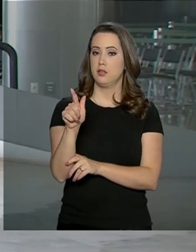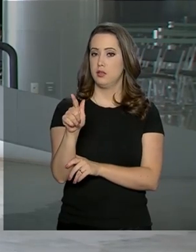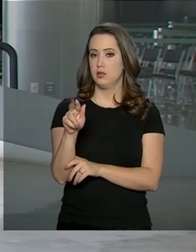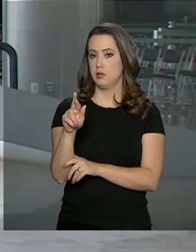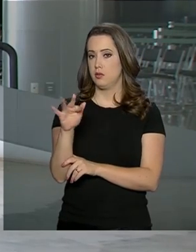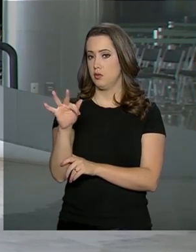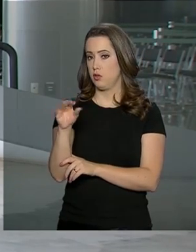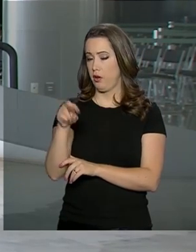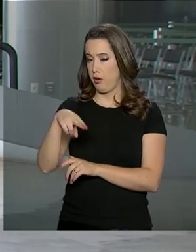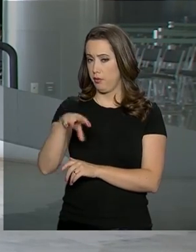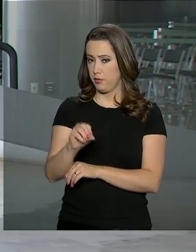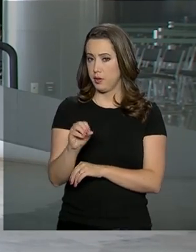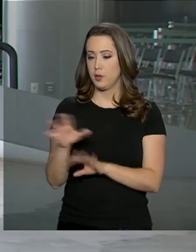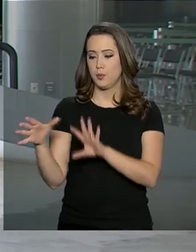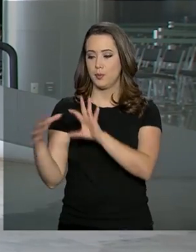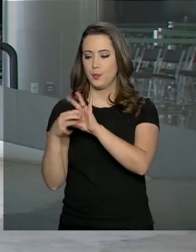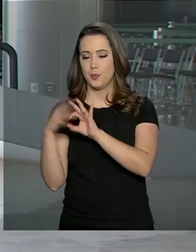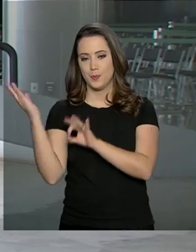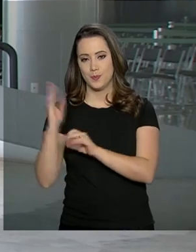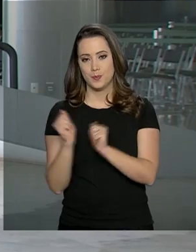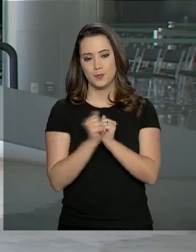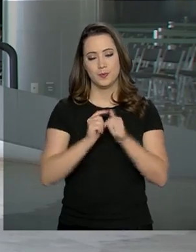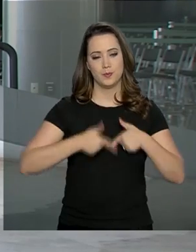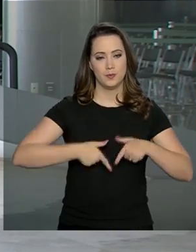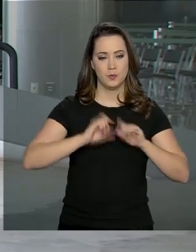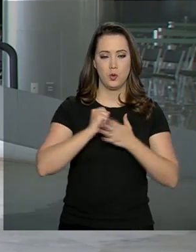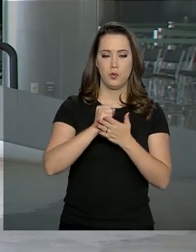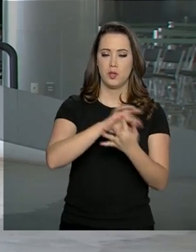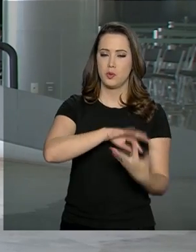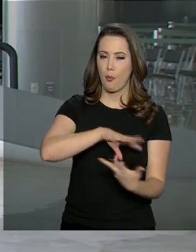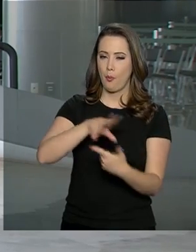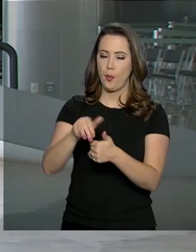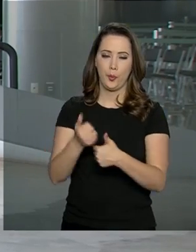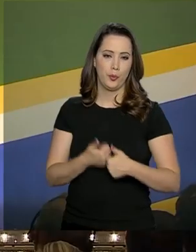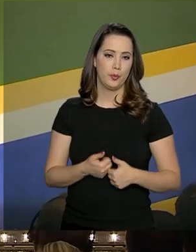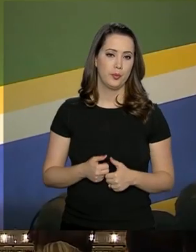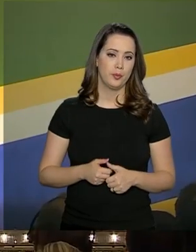a parceria Brasil-Israel tem muito a oferecer ao mundo.